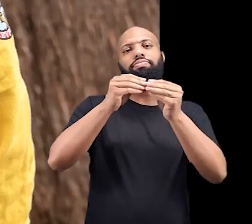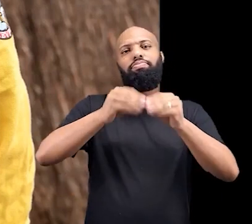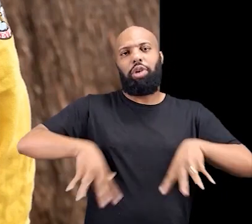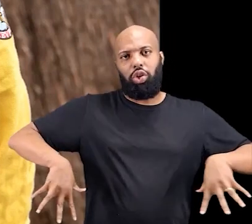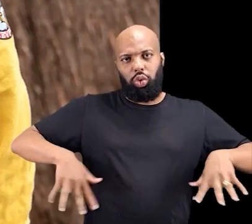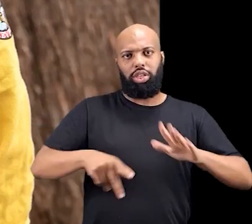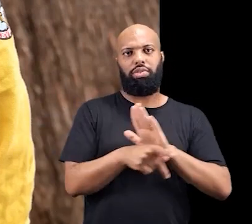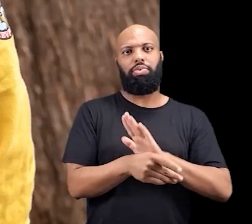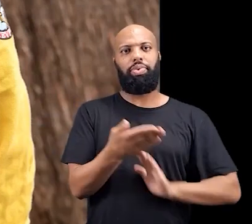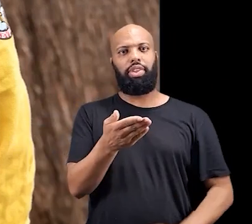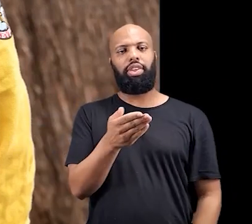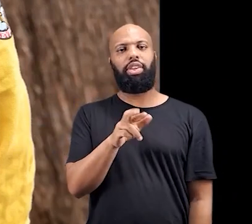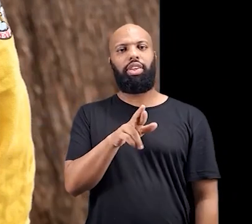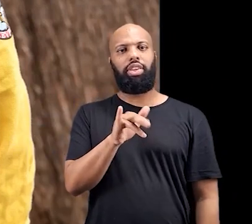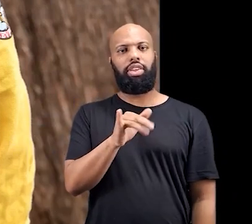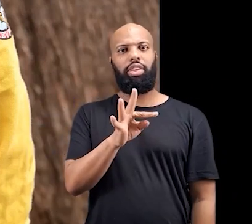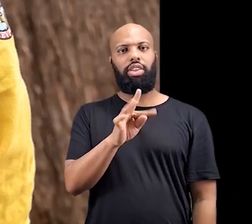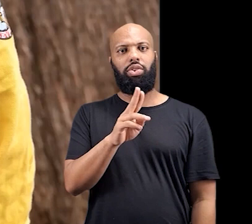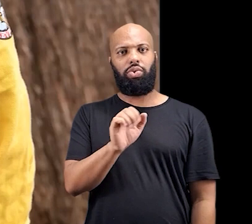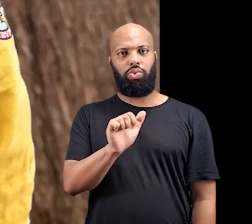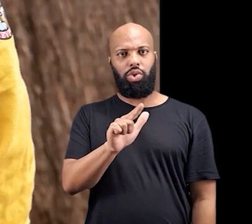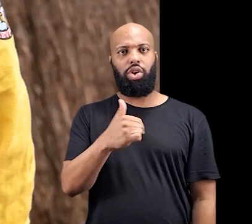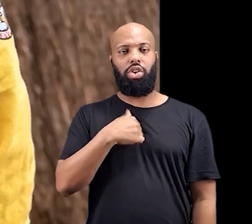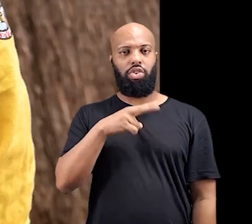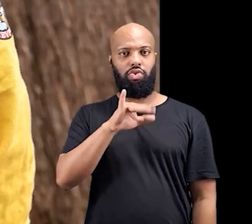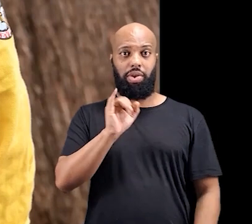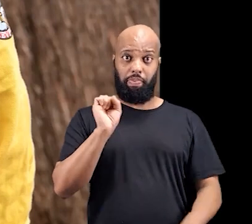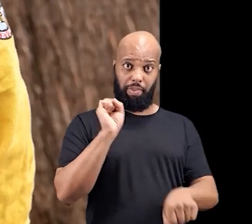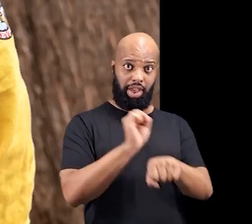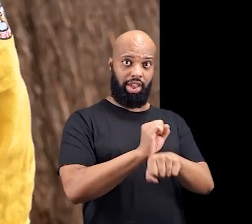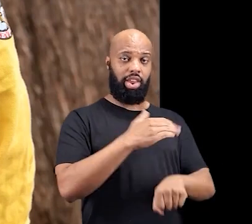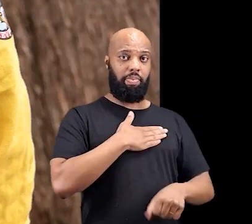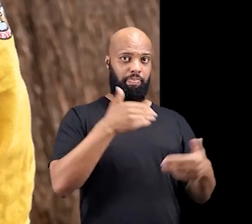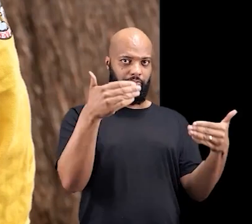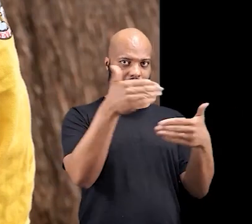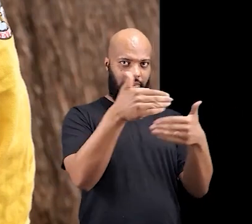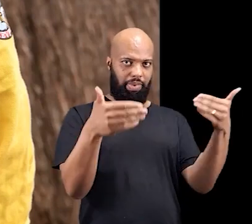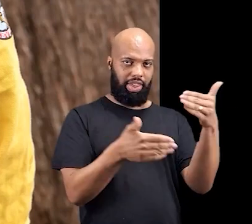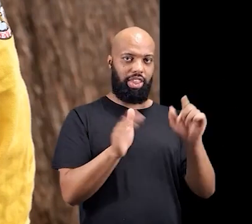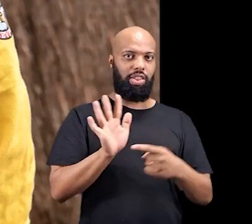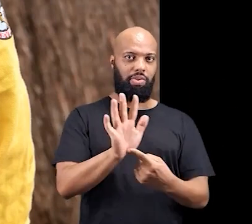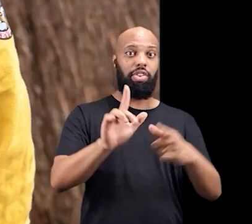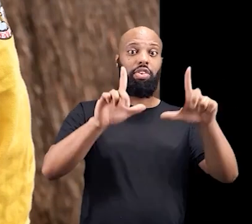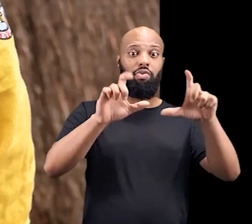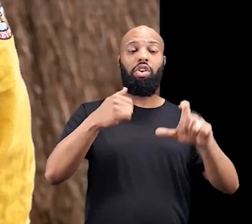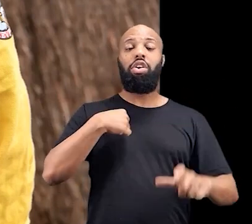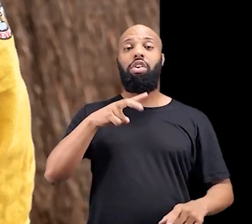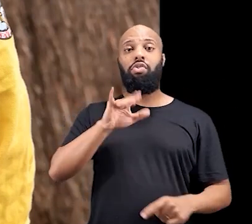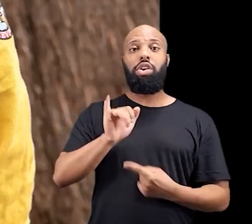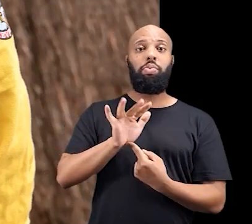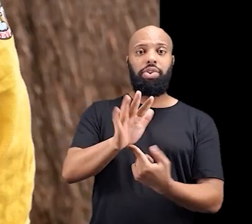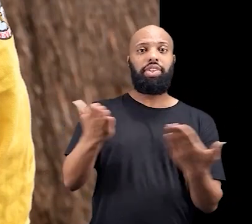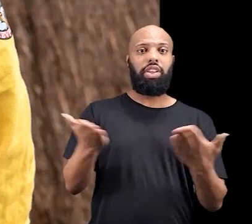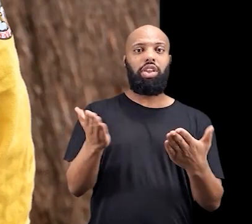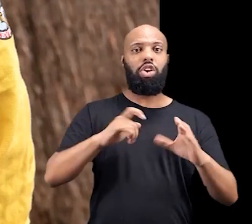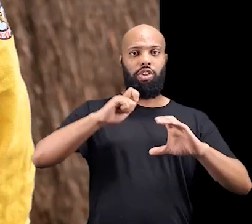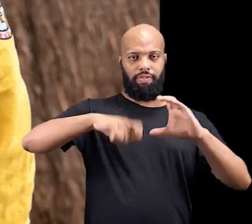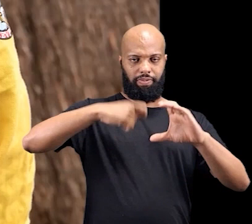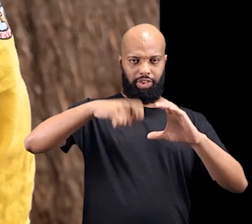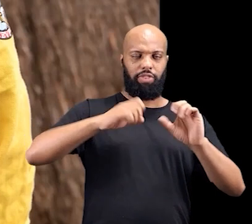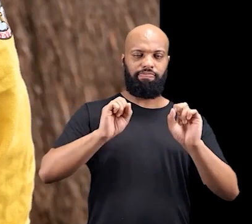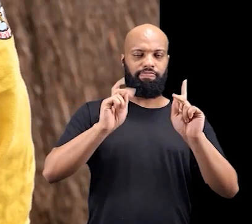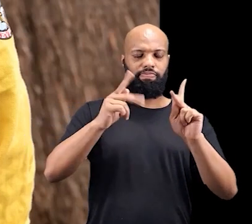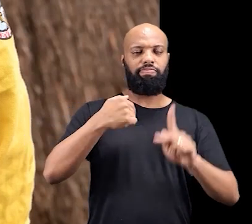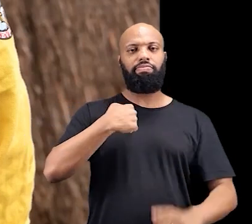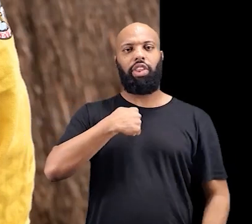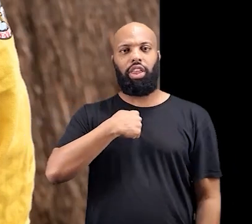a trazer impactos para esse ritual. Então, eu vou parar um pouquinho aqui na minha apresentação de fotos para mostrar para